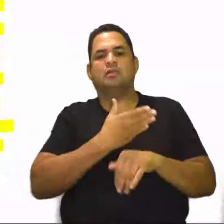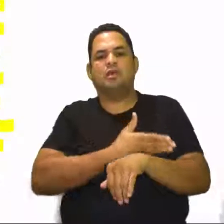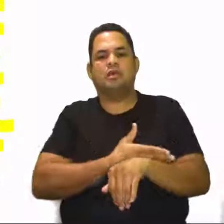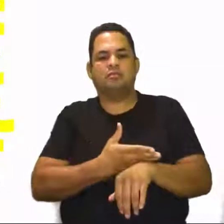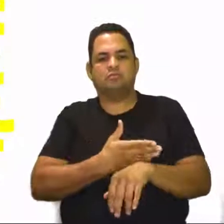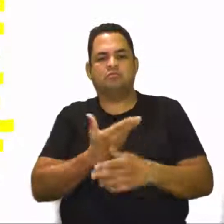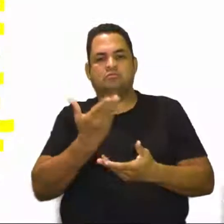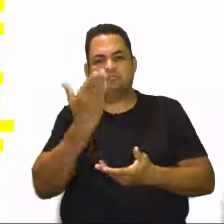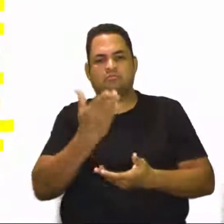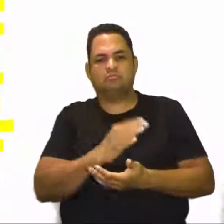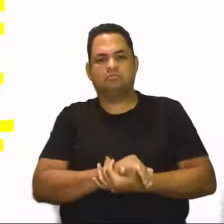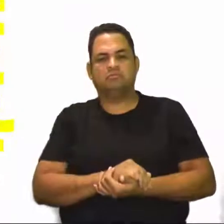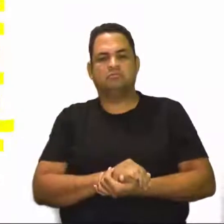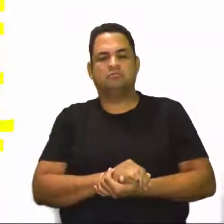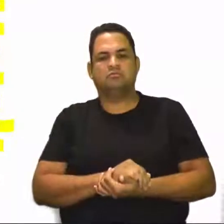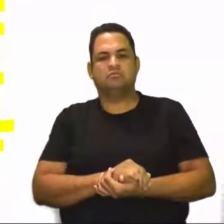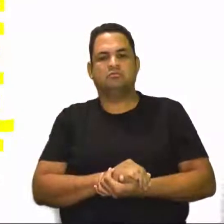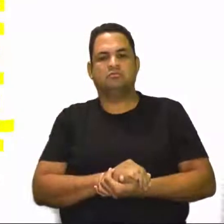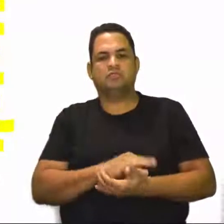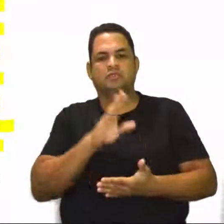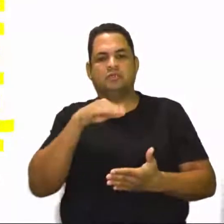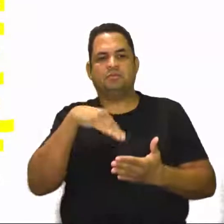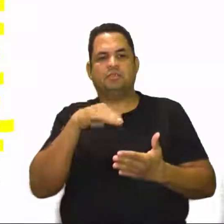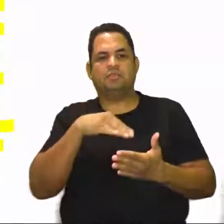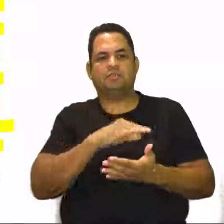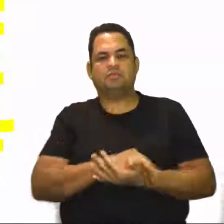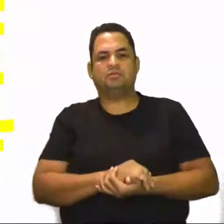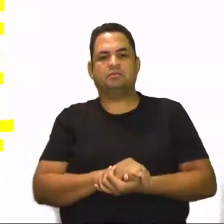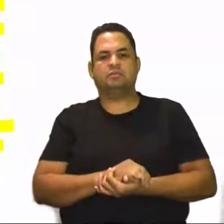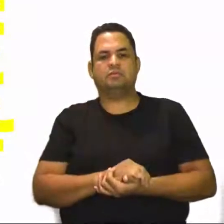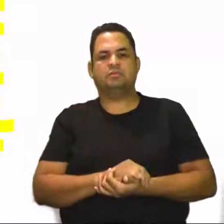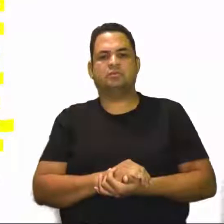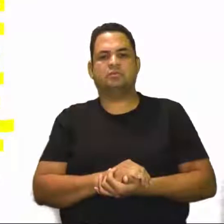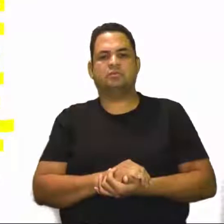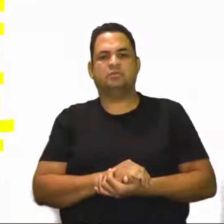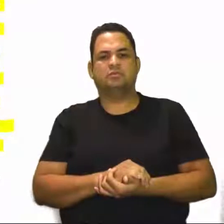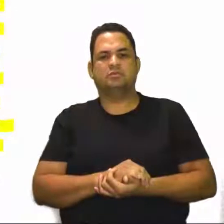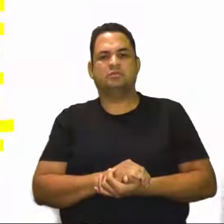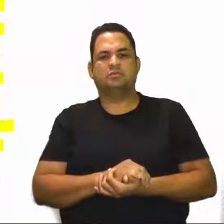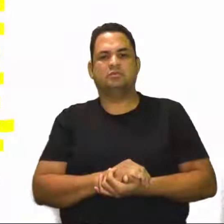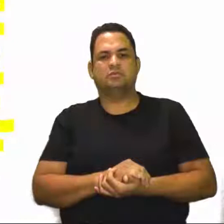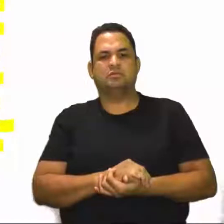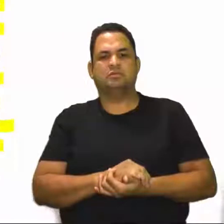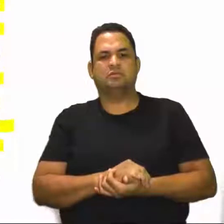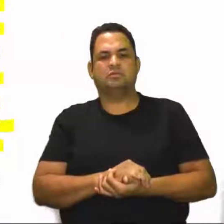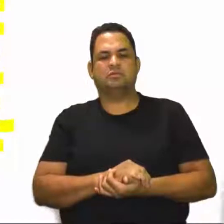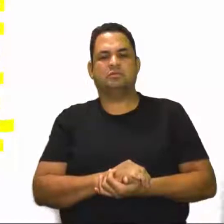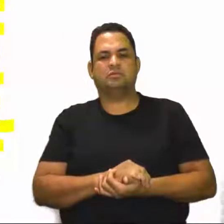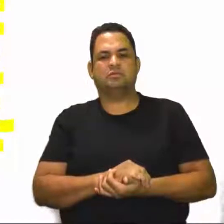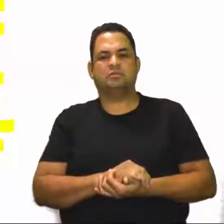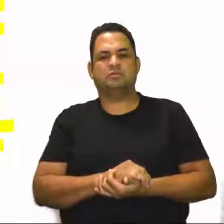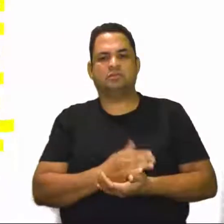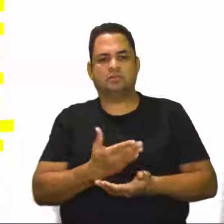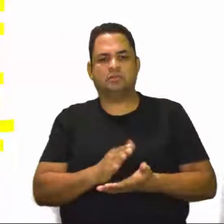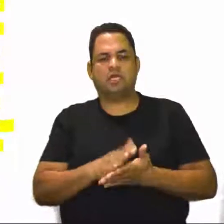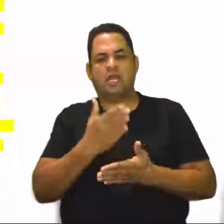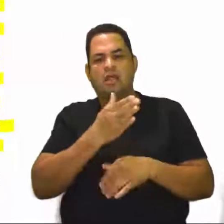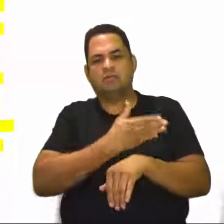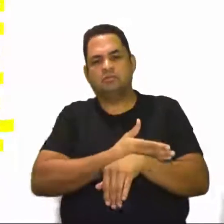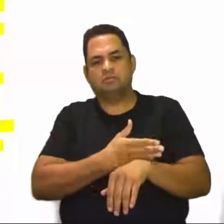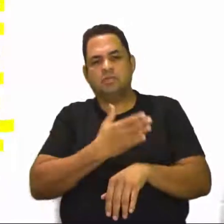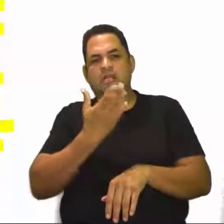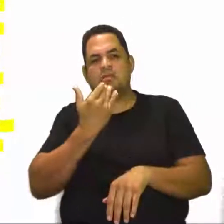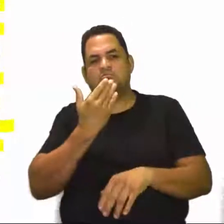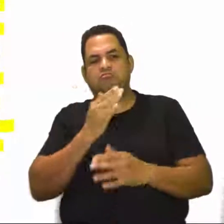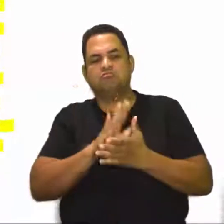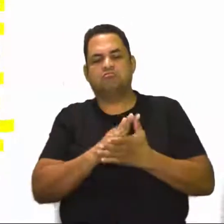até pintar aqui para vocês. Representado pelos hábitos saudáveis, né? Hábitos alimentares, aí